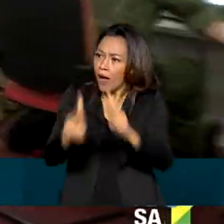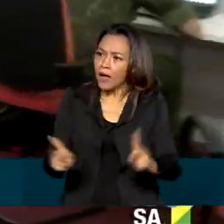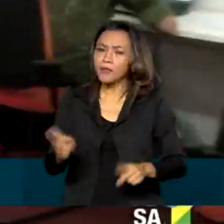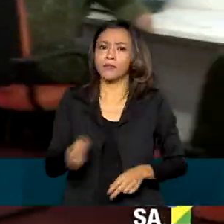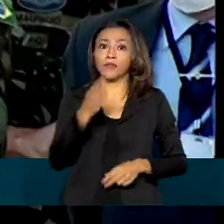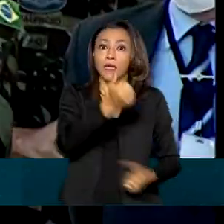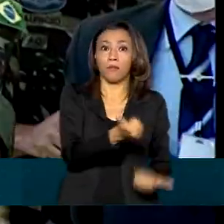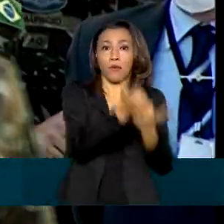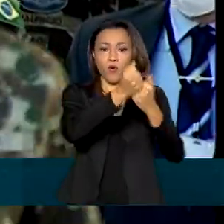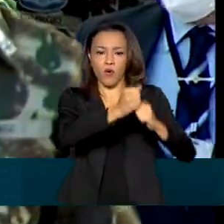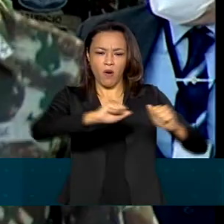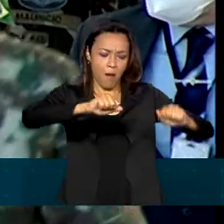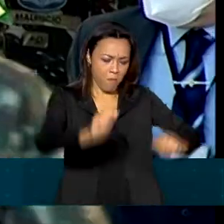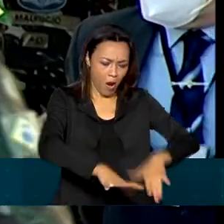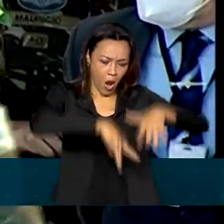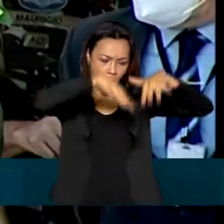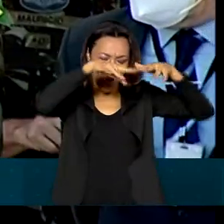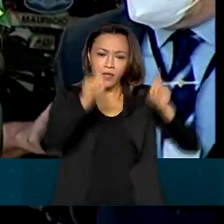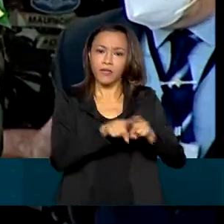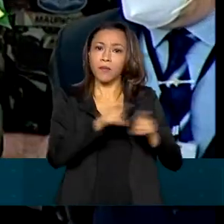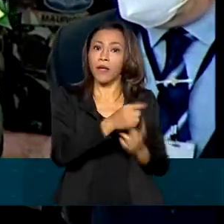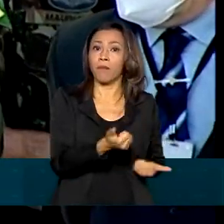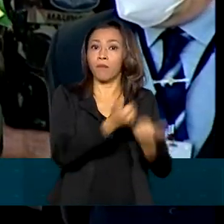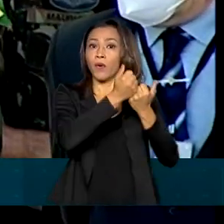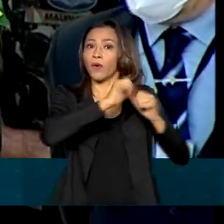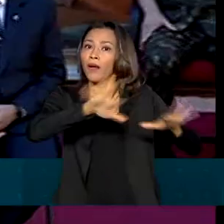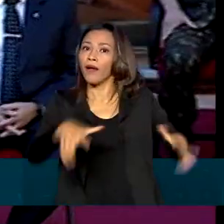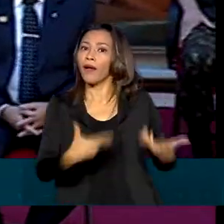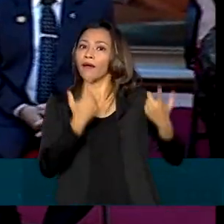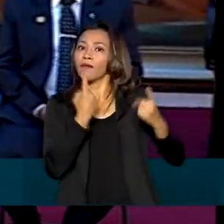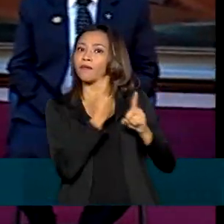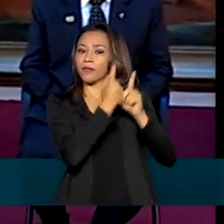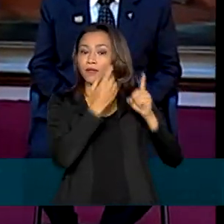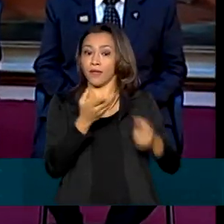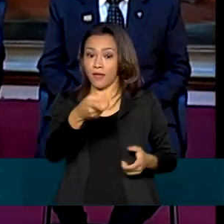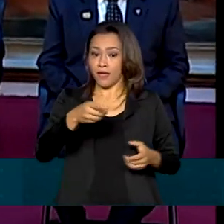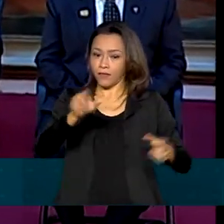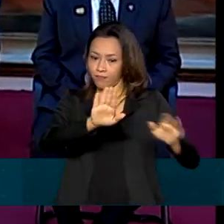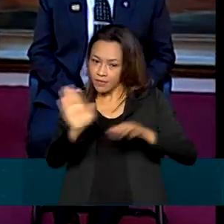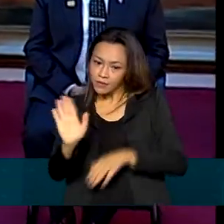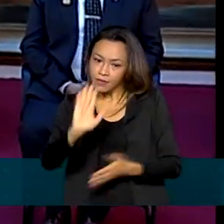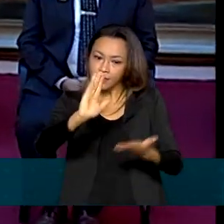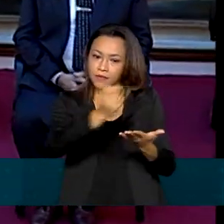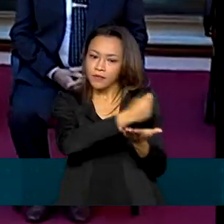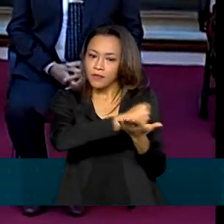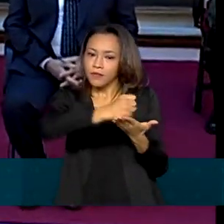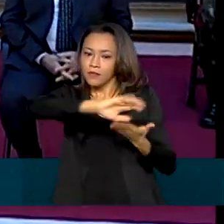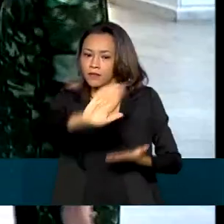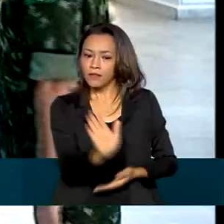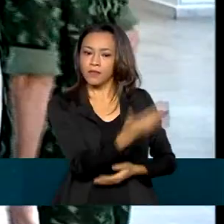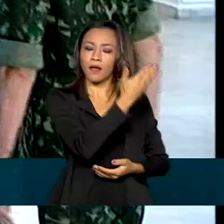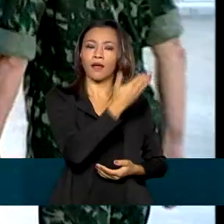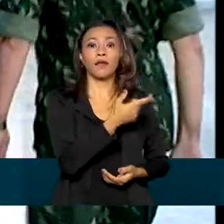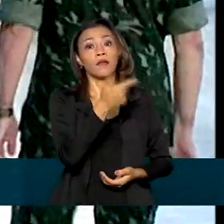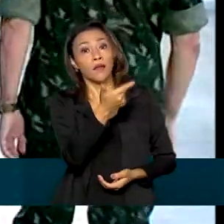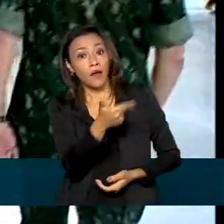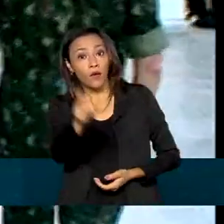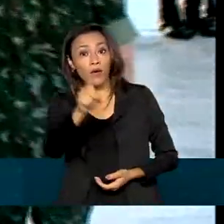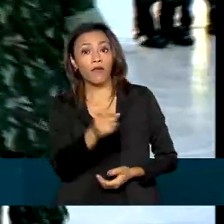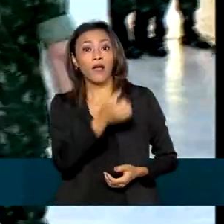de eventos. O general Eduardo Antônio Fernandes deixa o cargo para assumir a chefia de assuntos